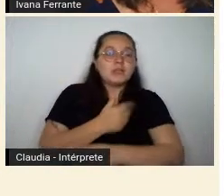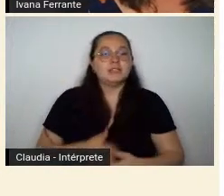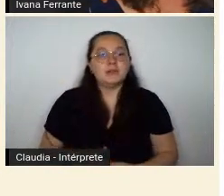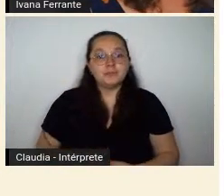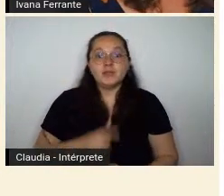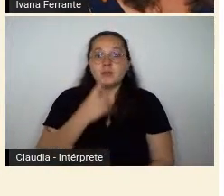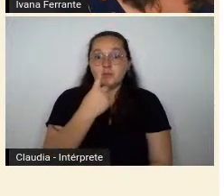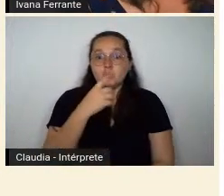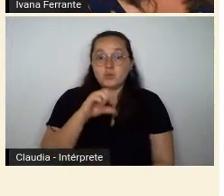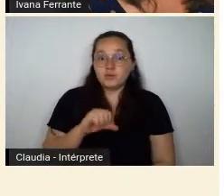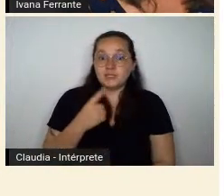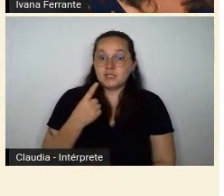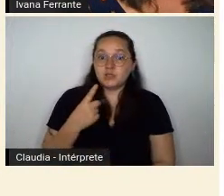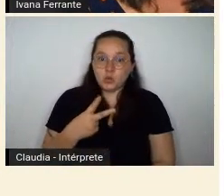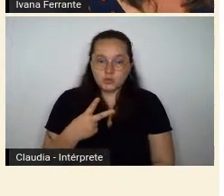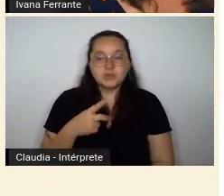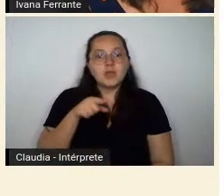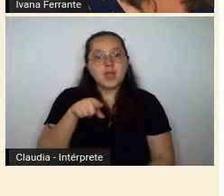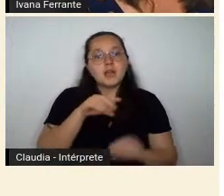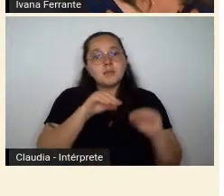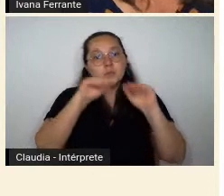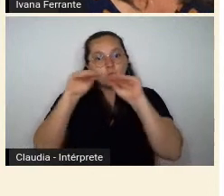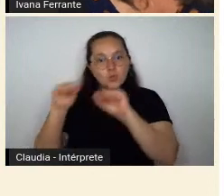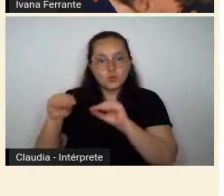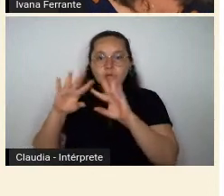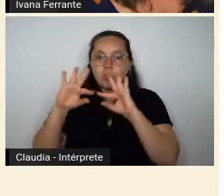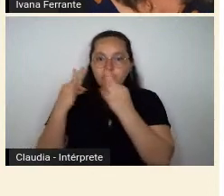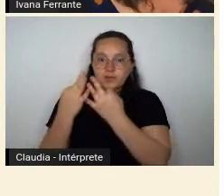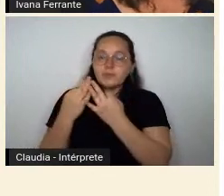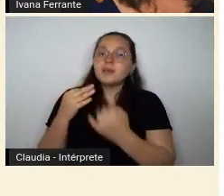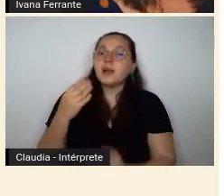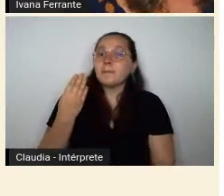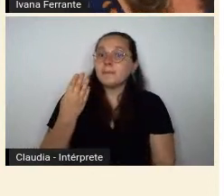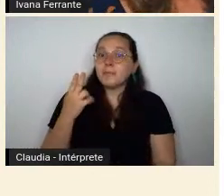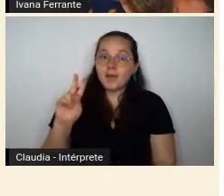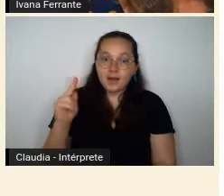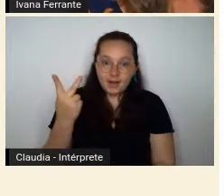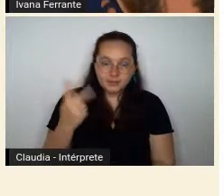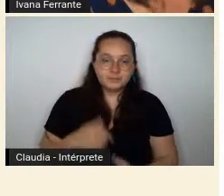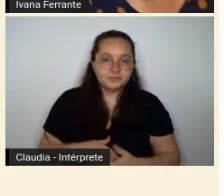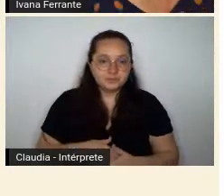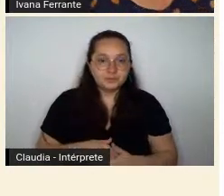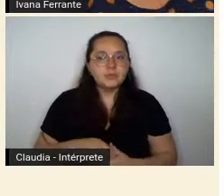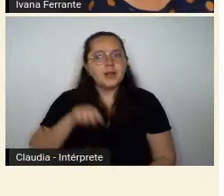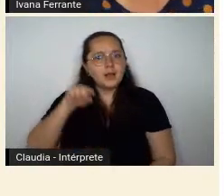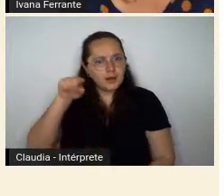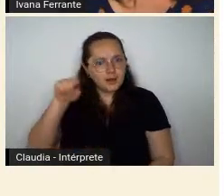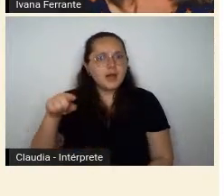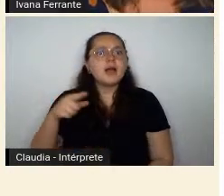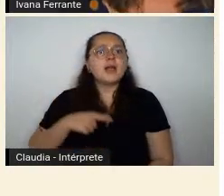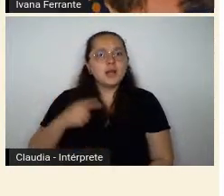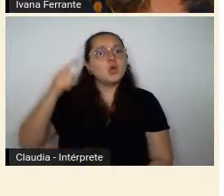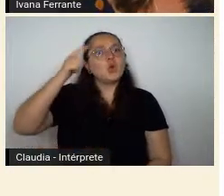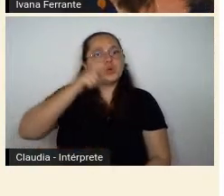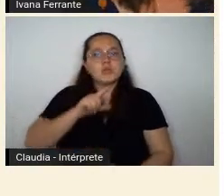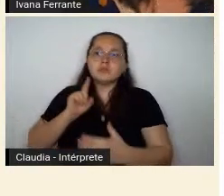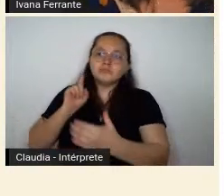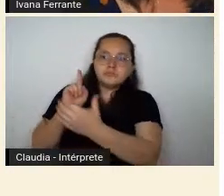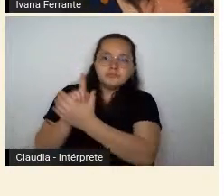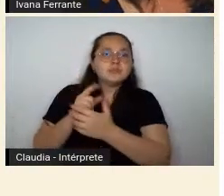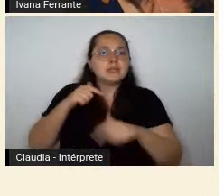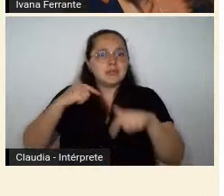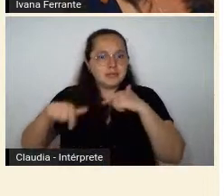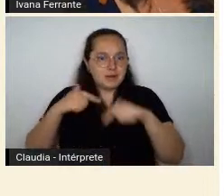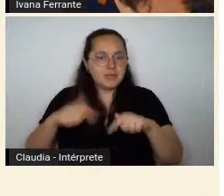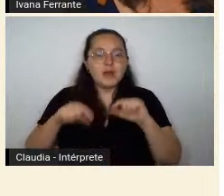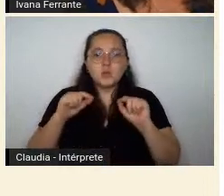para Belo Horizonte e lá, rapidamente, se integra à imprensa local, atuando como redator do Diário